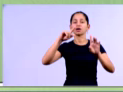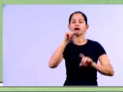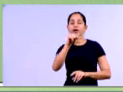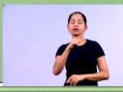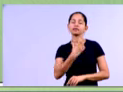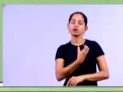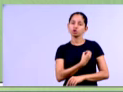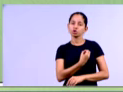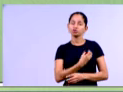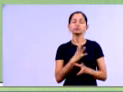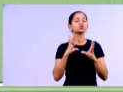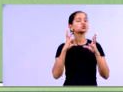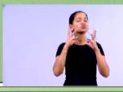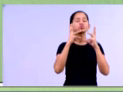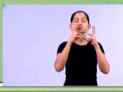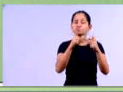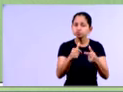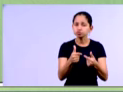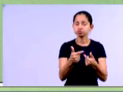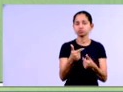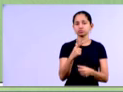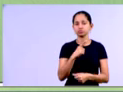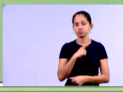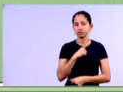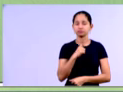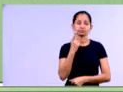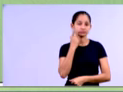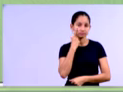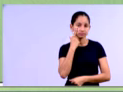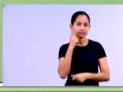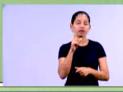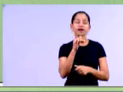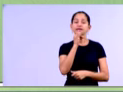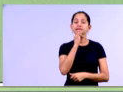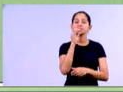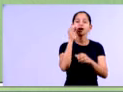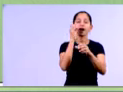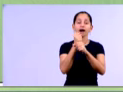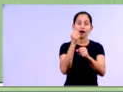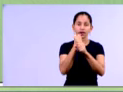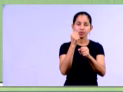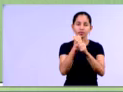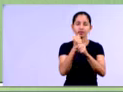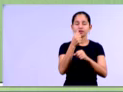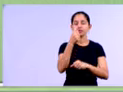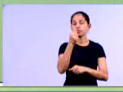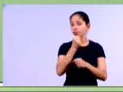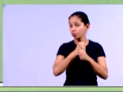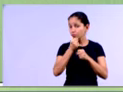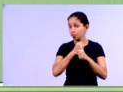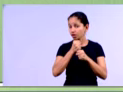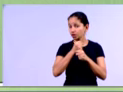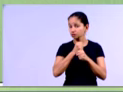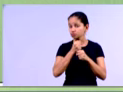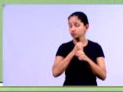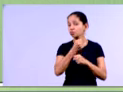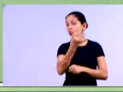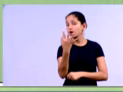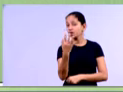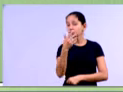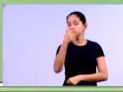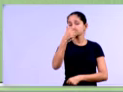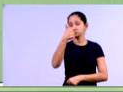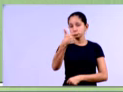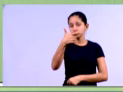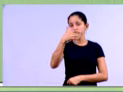de falência para o exercício de 2013, ok, gente? E o modelo é o modelo de Kennedy, Então, aí está aí as duas demonstrações, né,